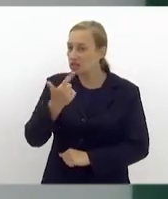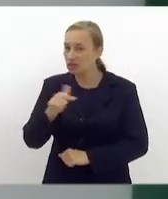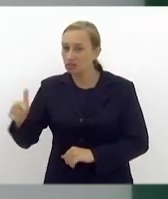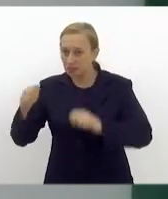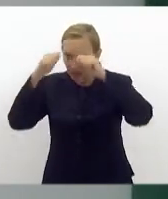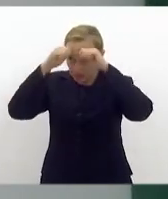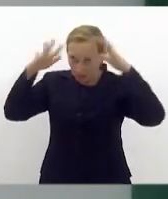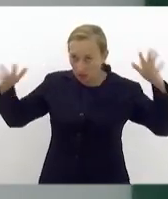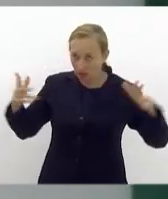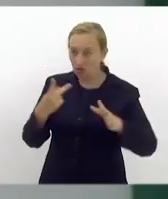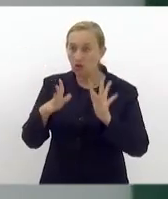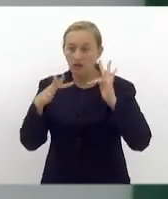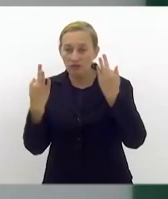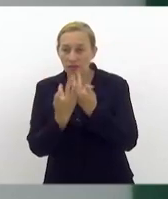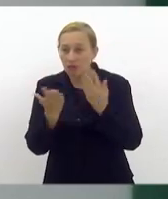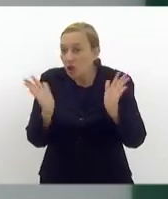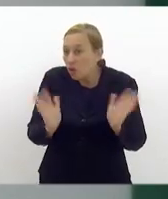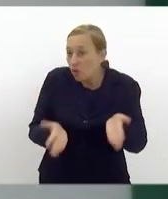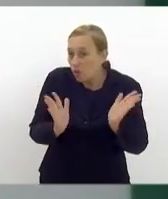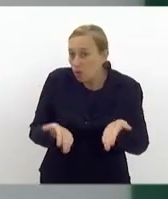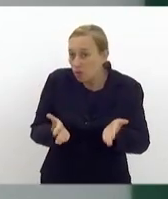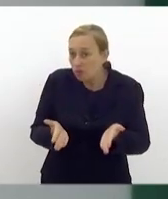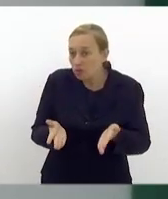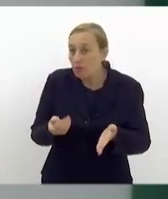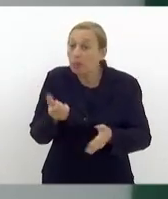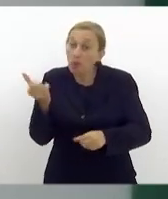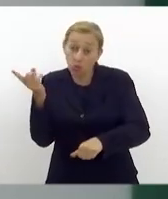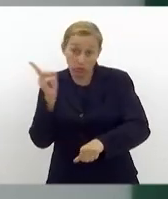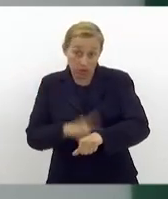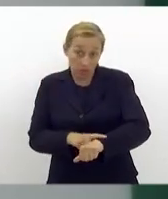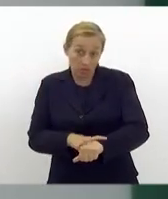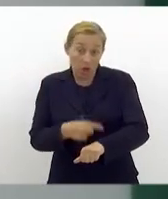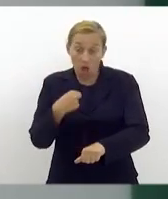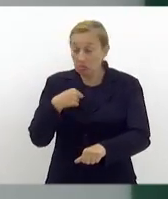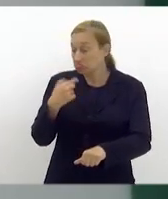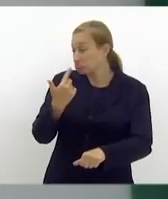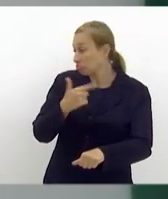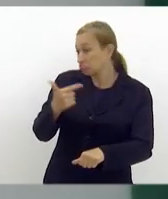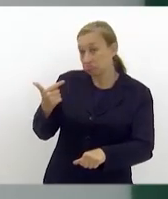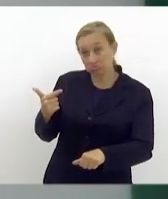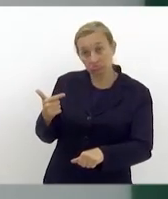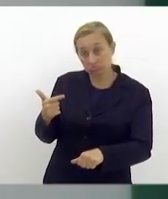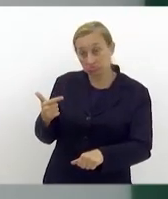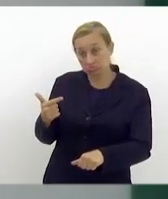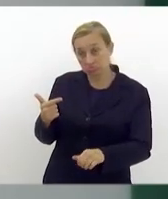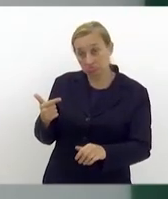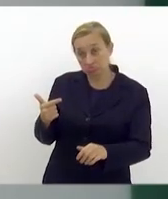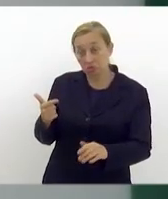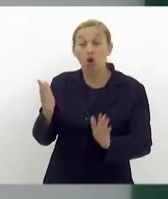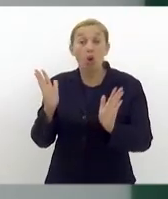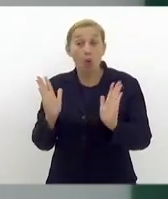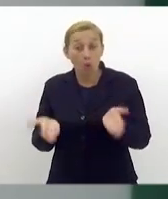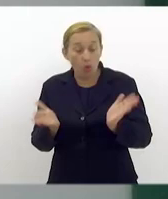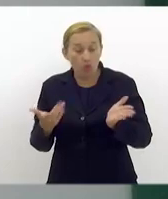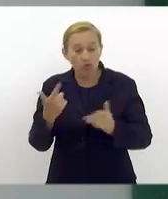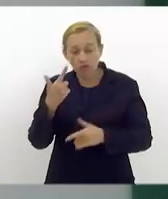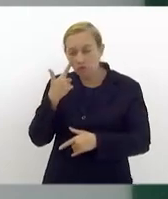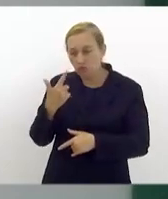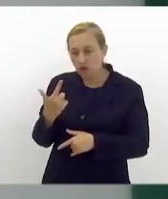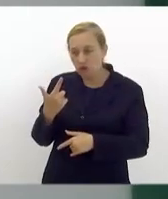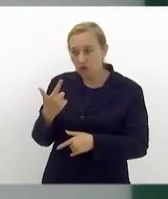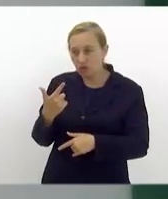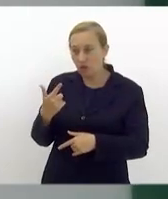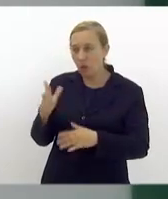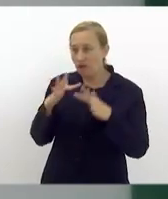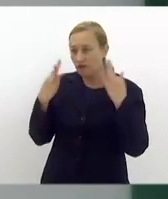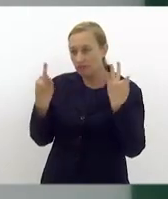autista em sua família hoje, é questão de tempo, porque eu também não tinha. E, hoje, quando eu olho para a minha